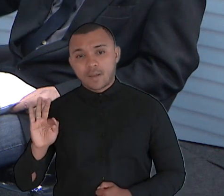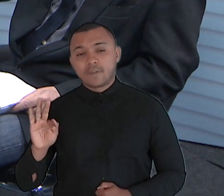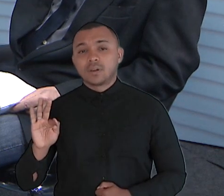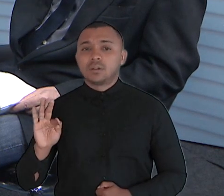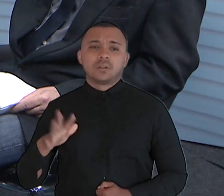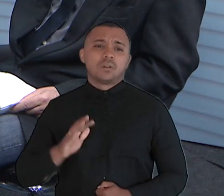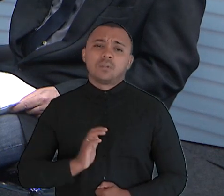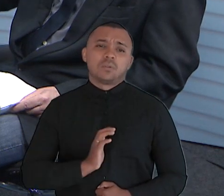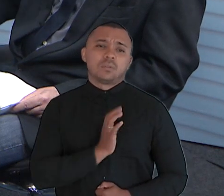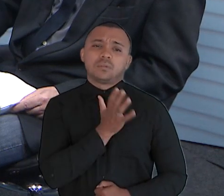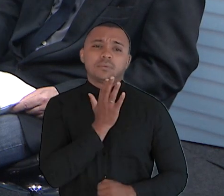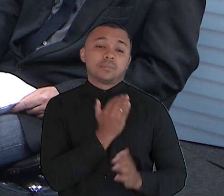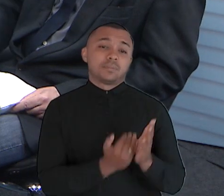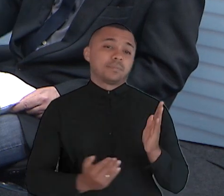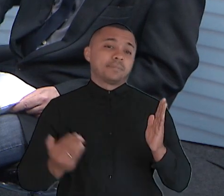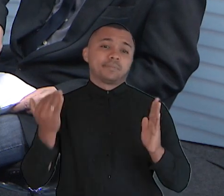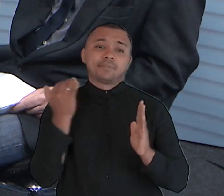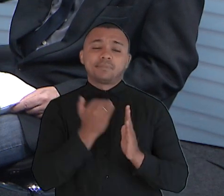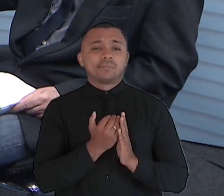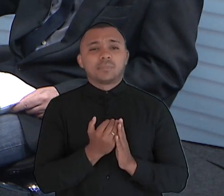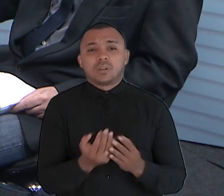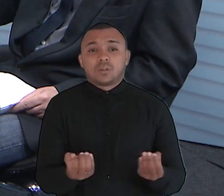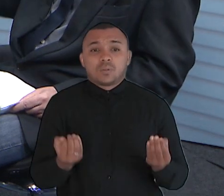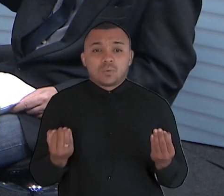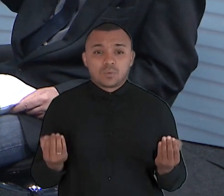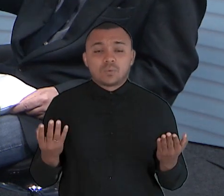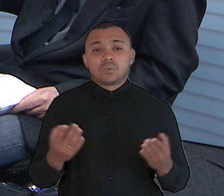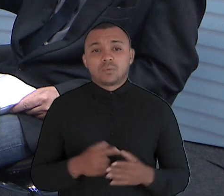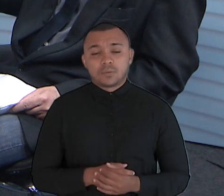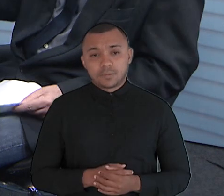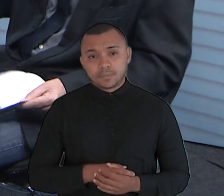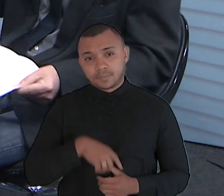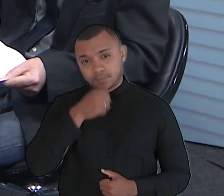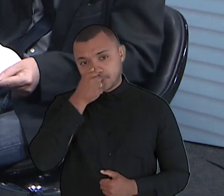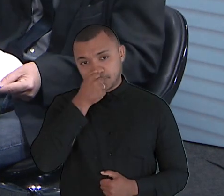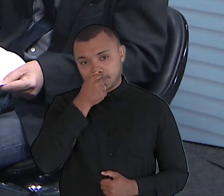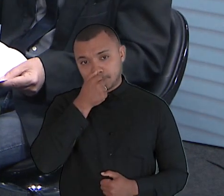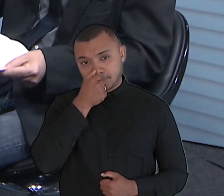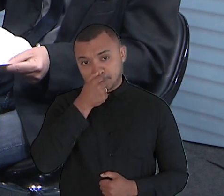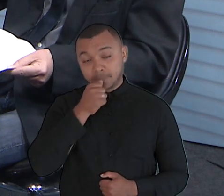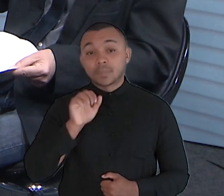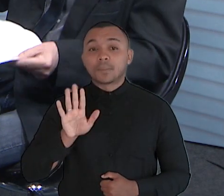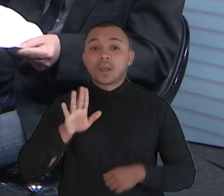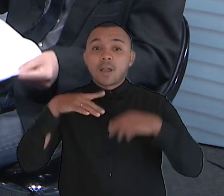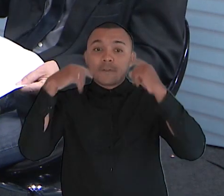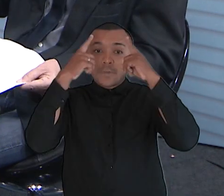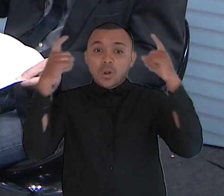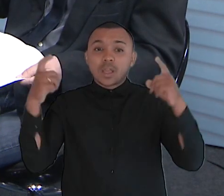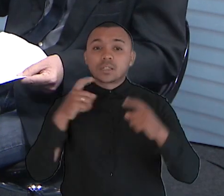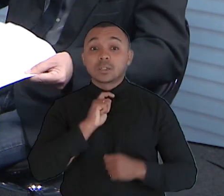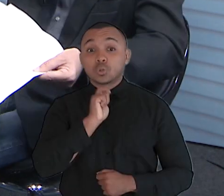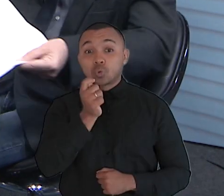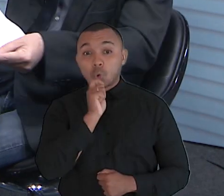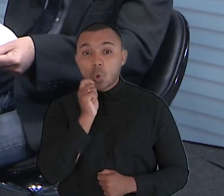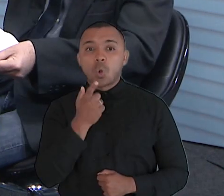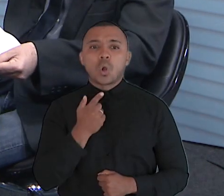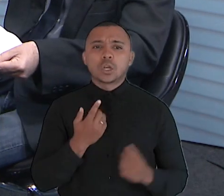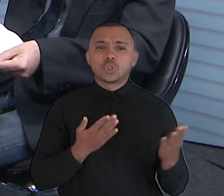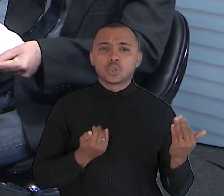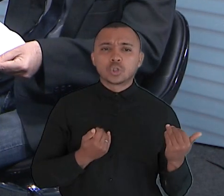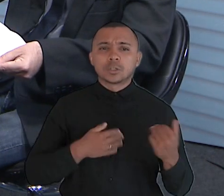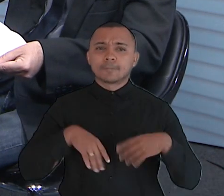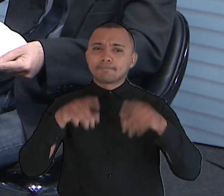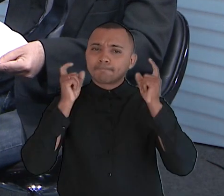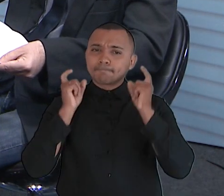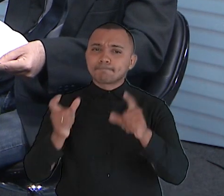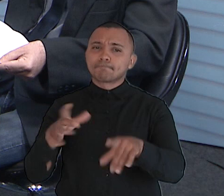Aquilo foi um crime passional, uma coisa totalmente à parte, mas estou falando da violência, da droga, do jovem, que está se matando na